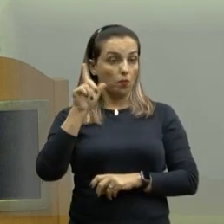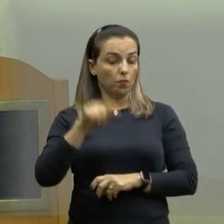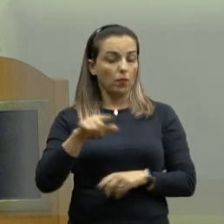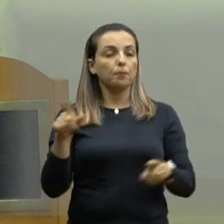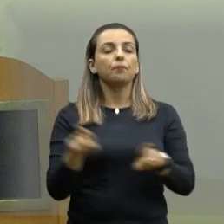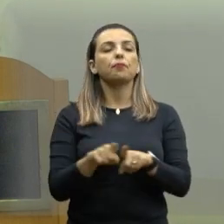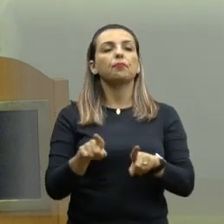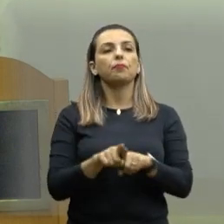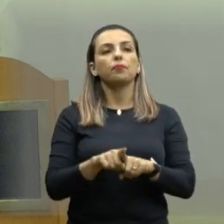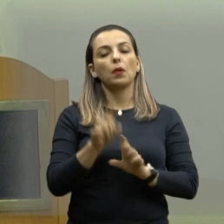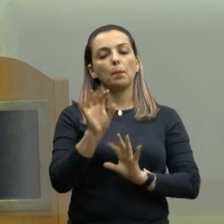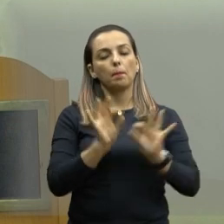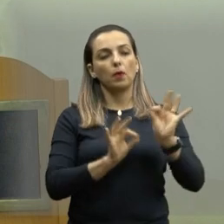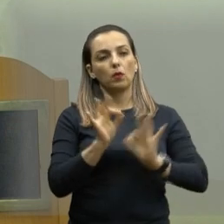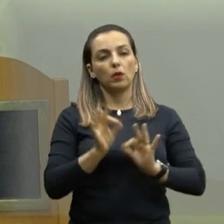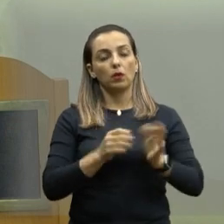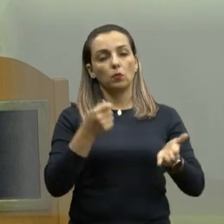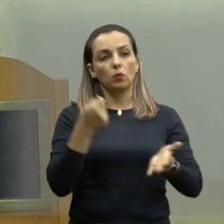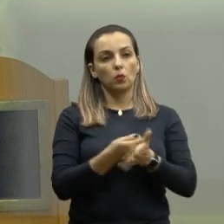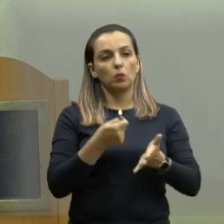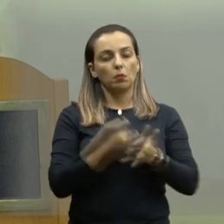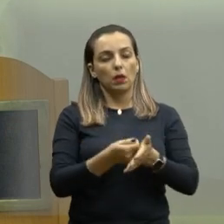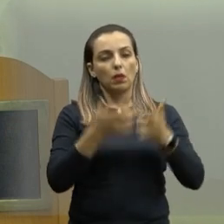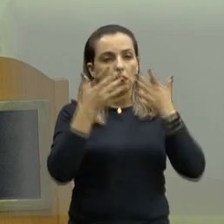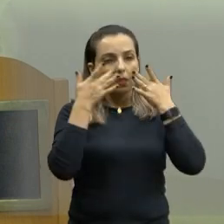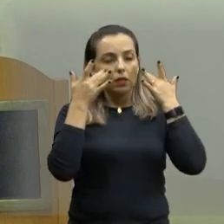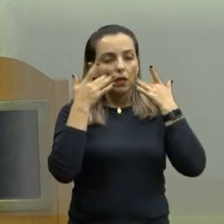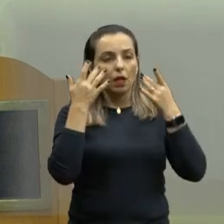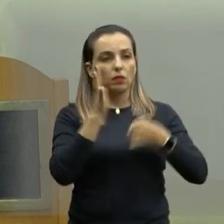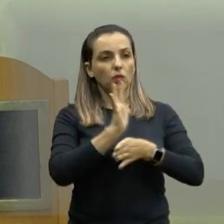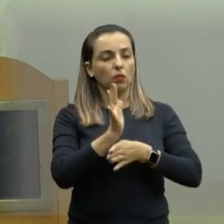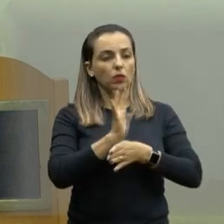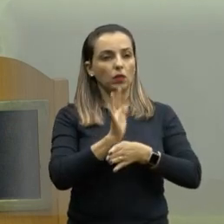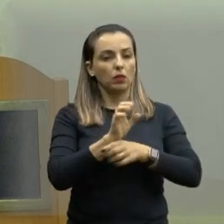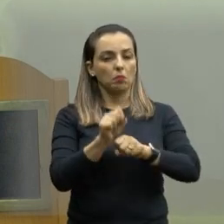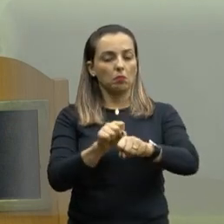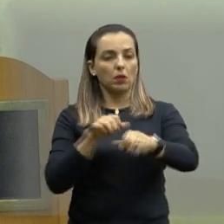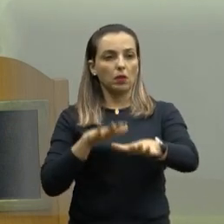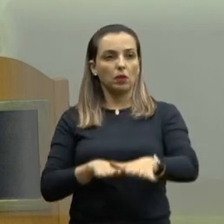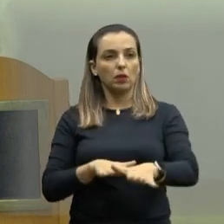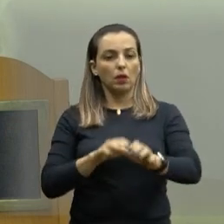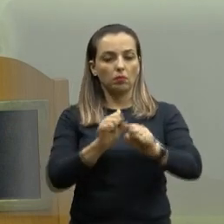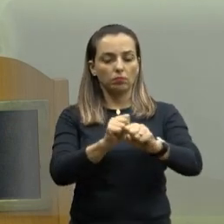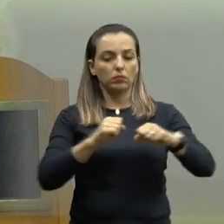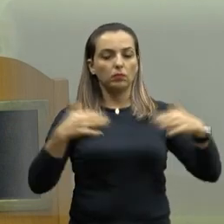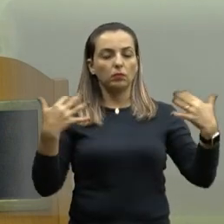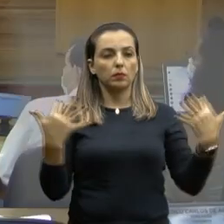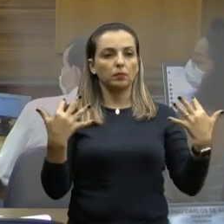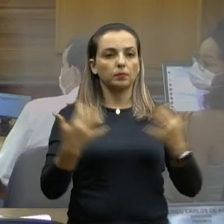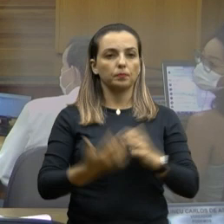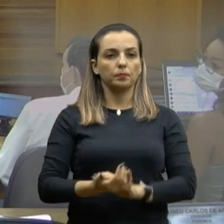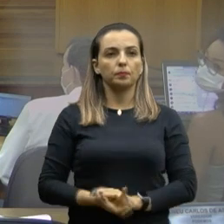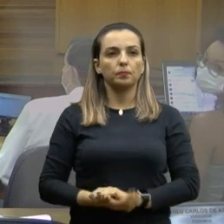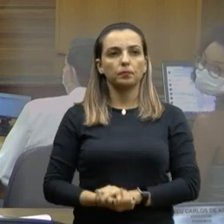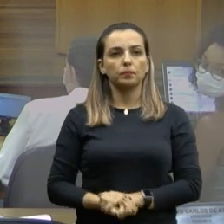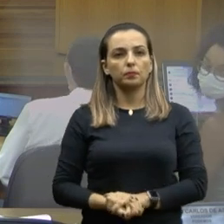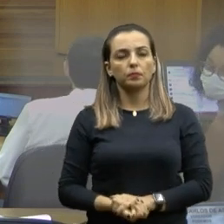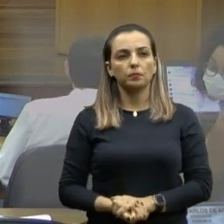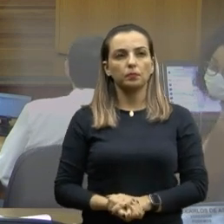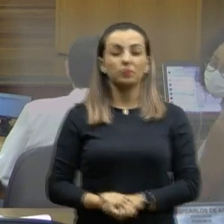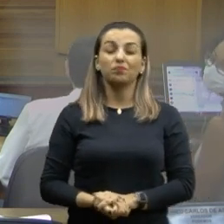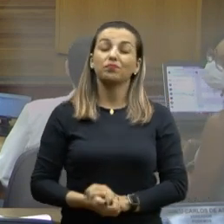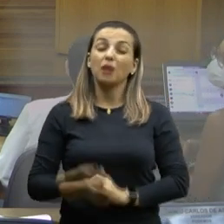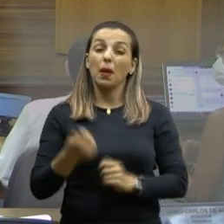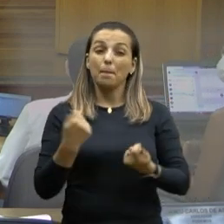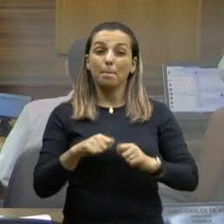também o projeto que obriga teatros, cinemas, auditórios, estádios, ginásios. Questão de ordem, só. Nós estamos